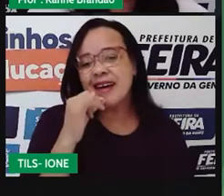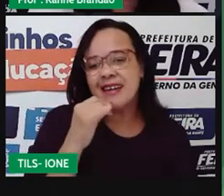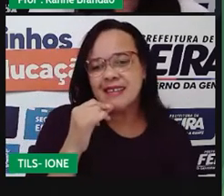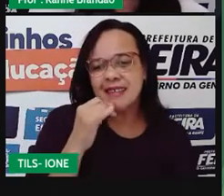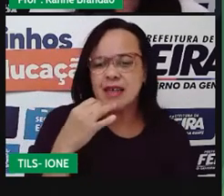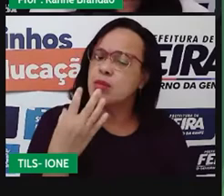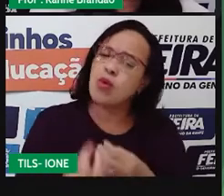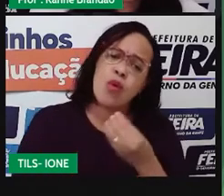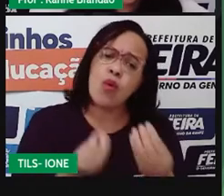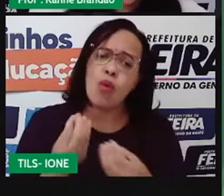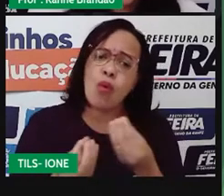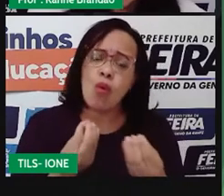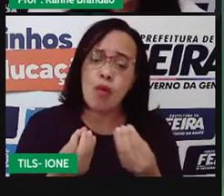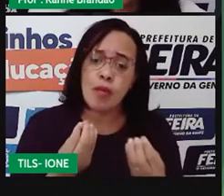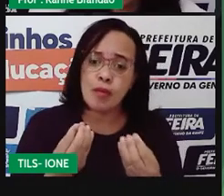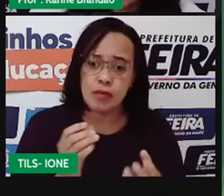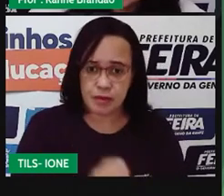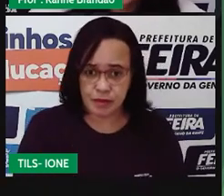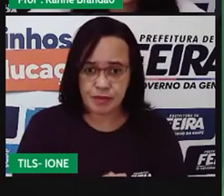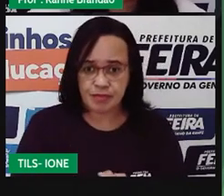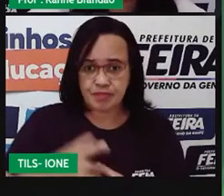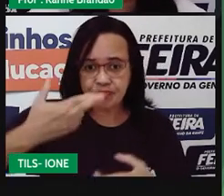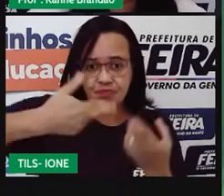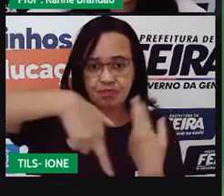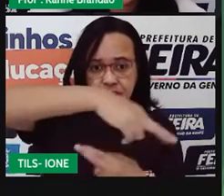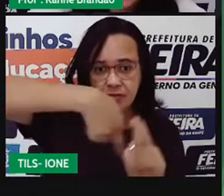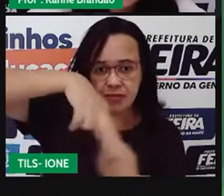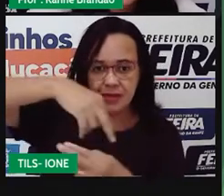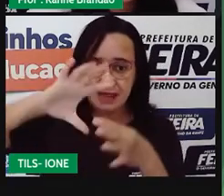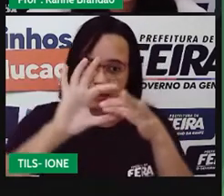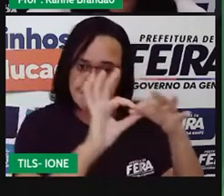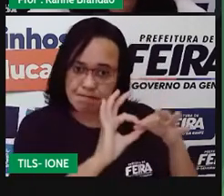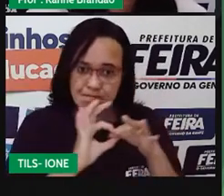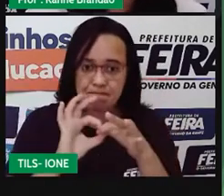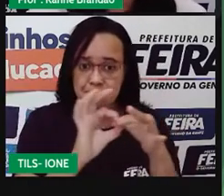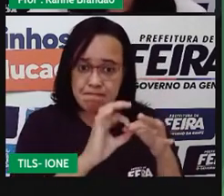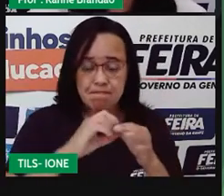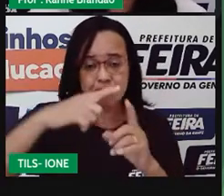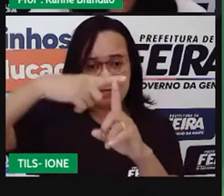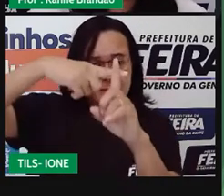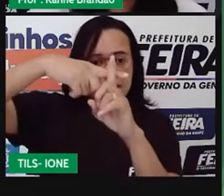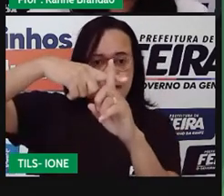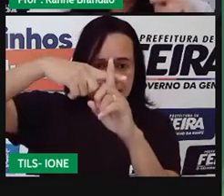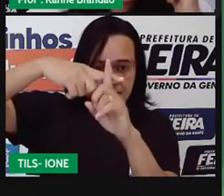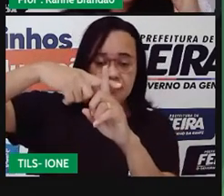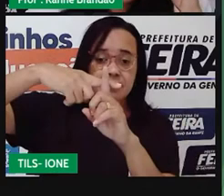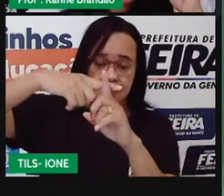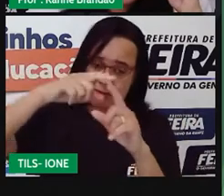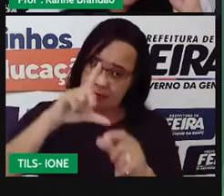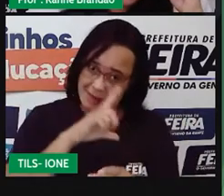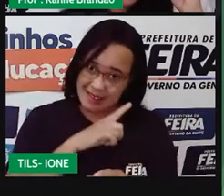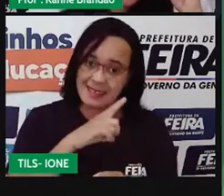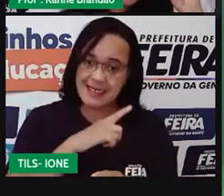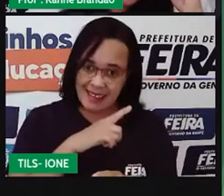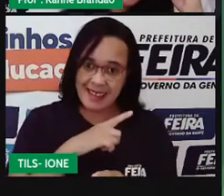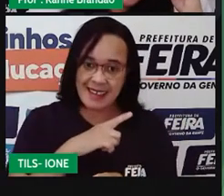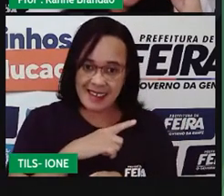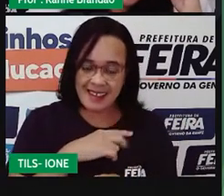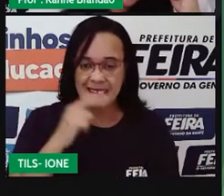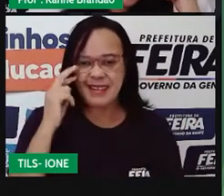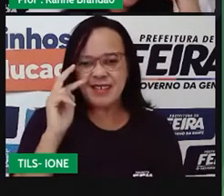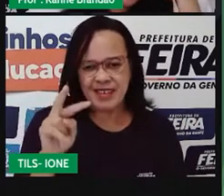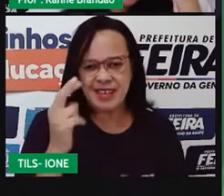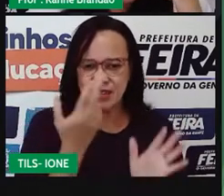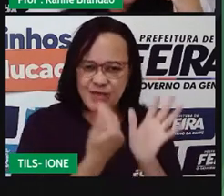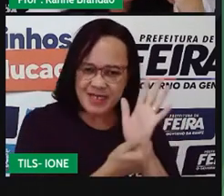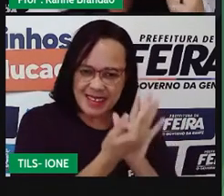A gente tem, então, relações harmônicas ou positivas, né? Como a gente vê aí, né? O Mickey e